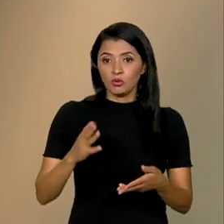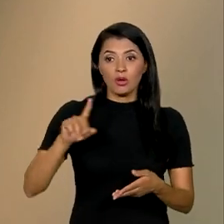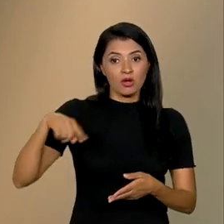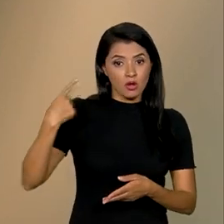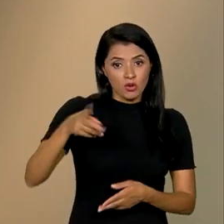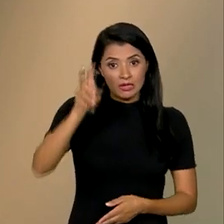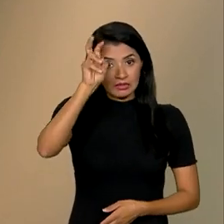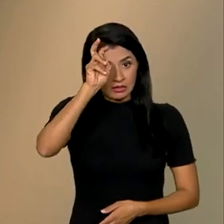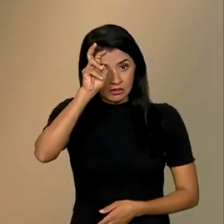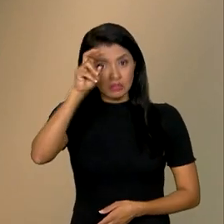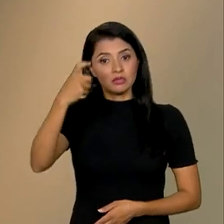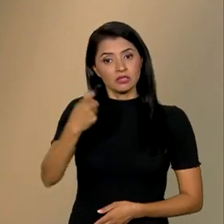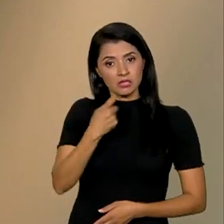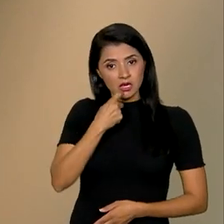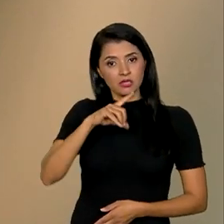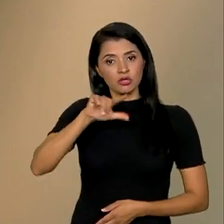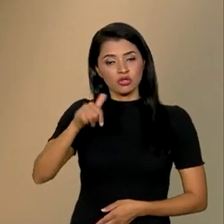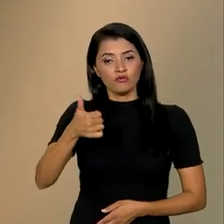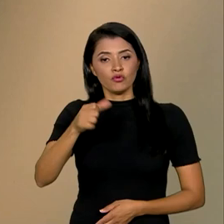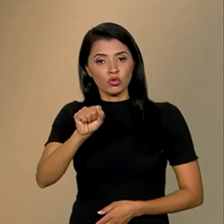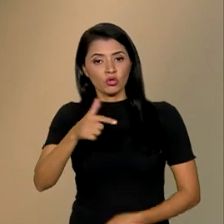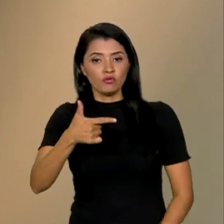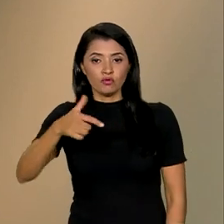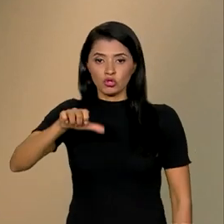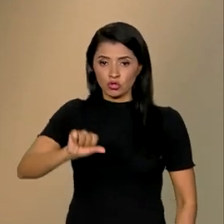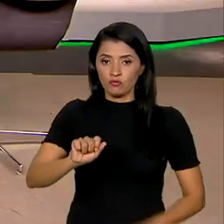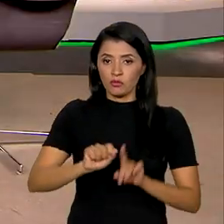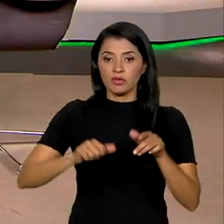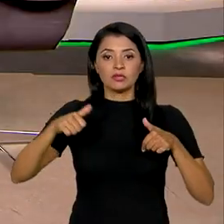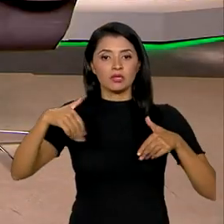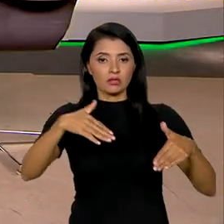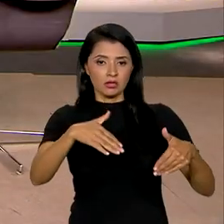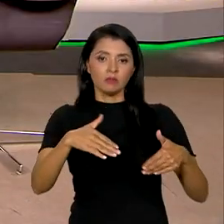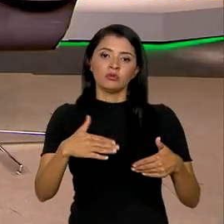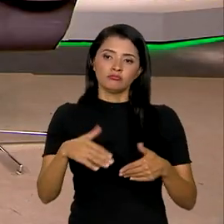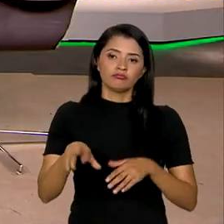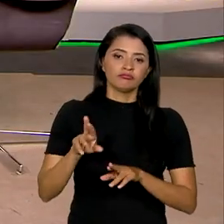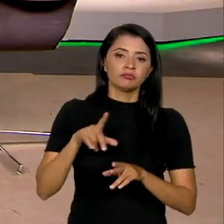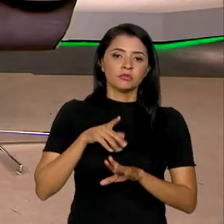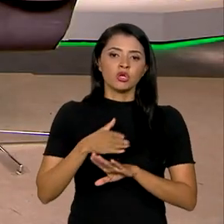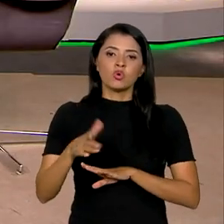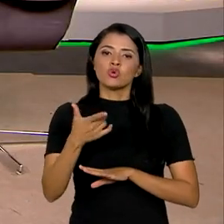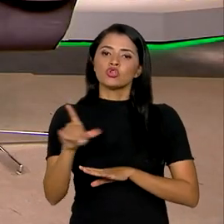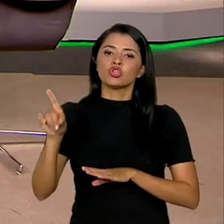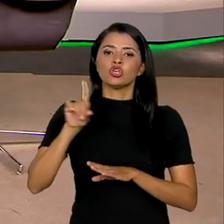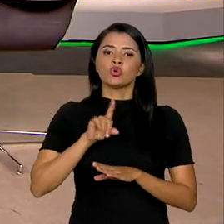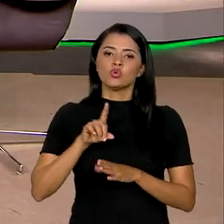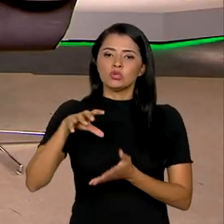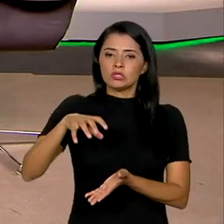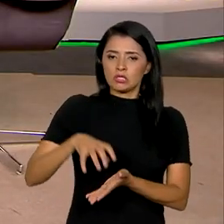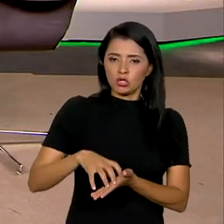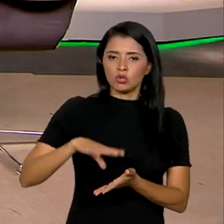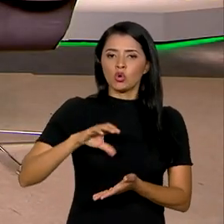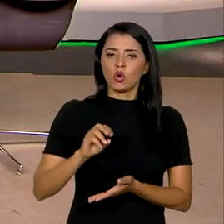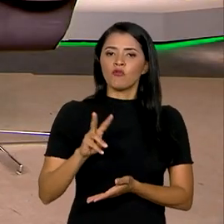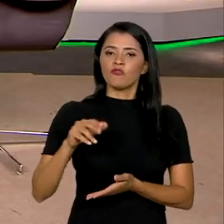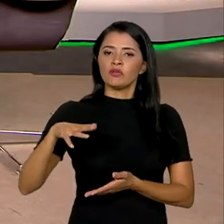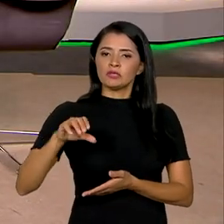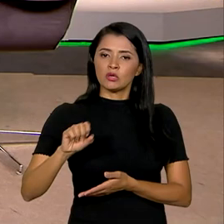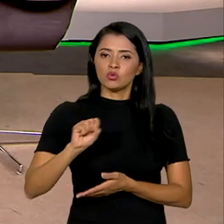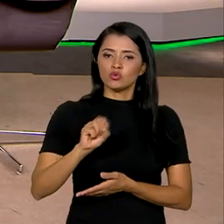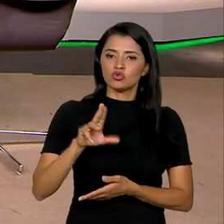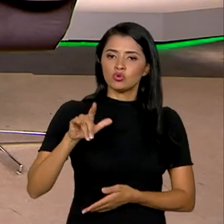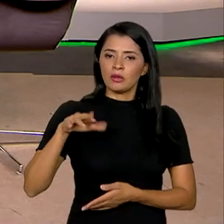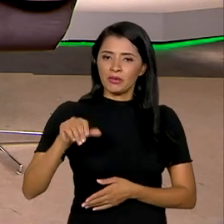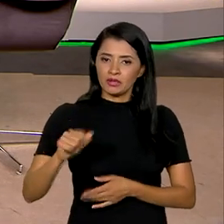quinta e sexta-feira, 28 e 29 de setembro, no antigo Centro de Convenção Sul América, ali na Cidade